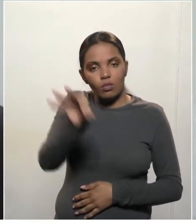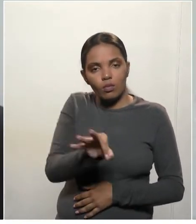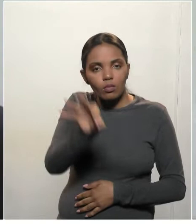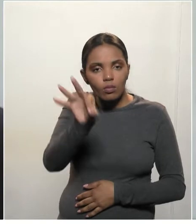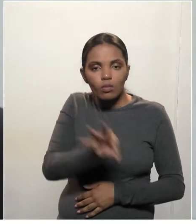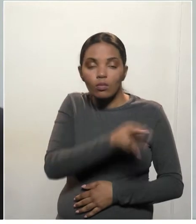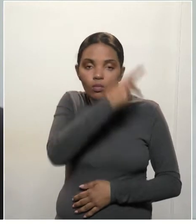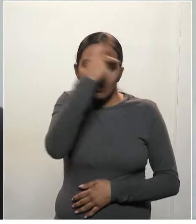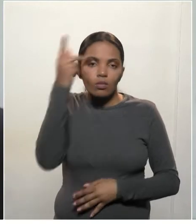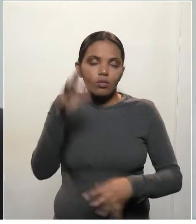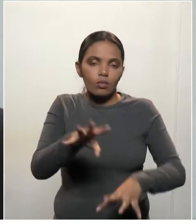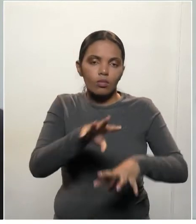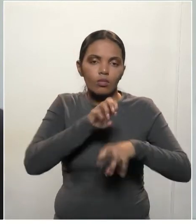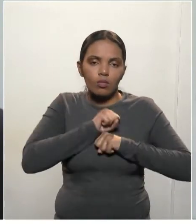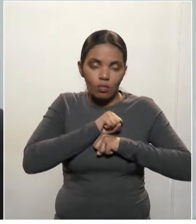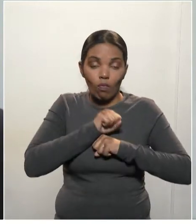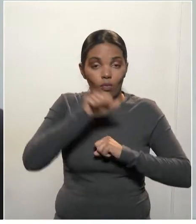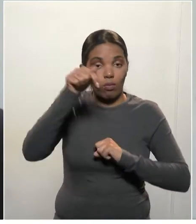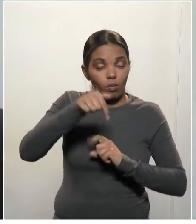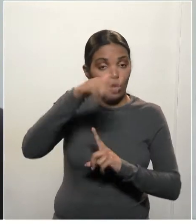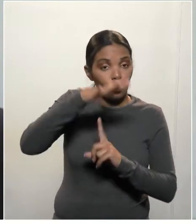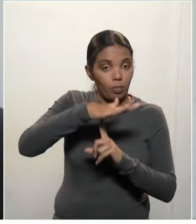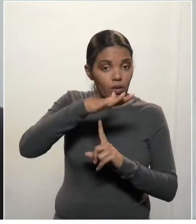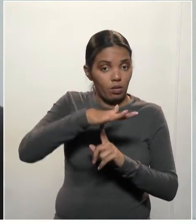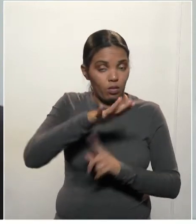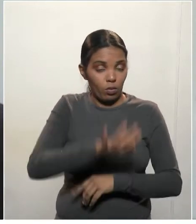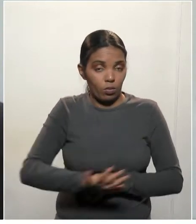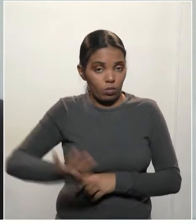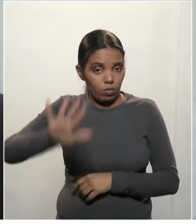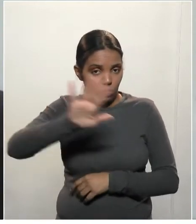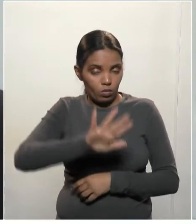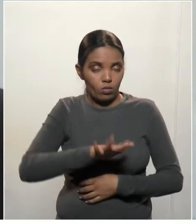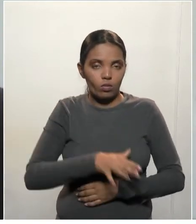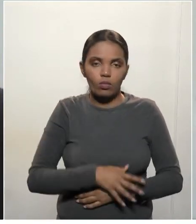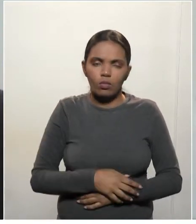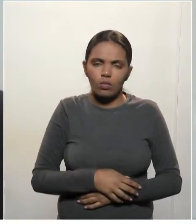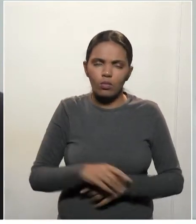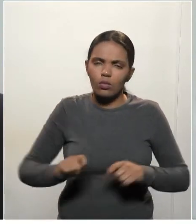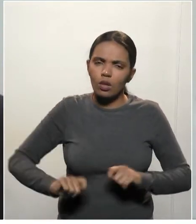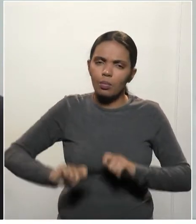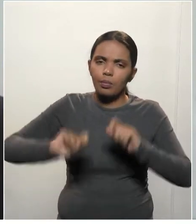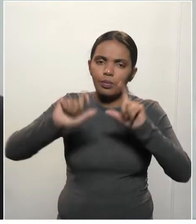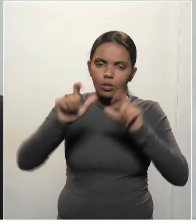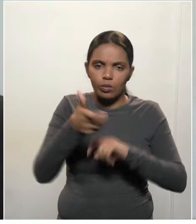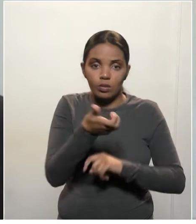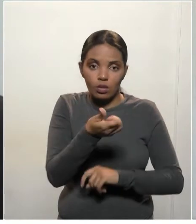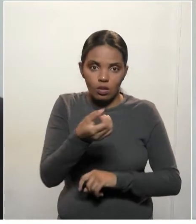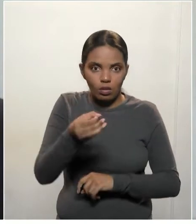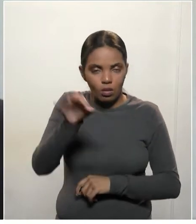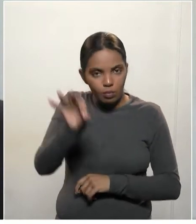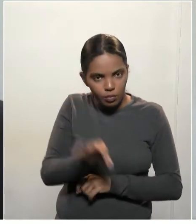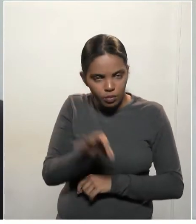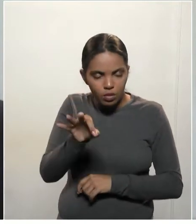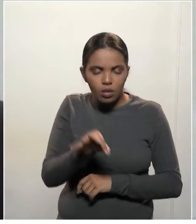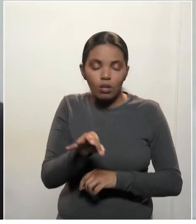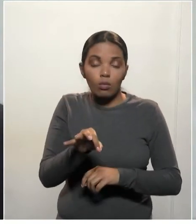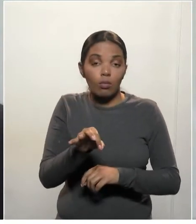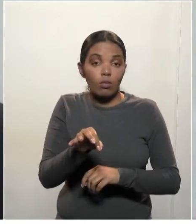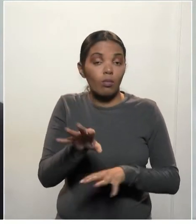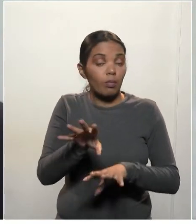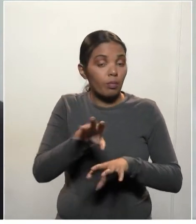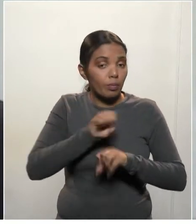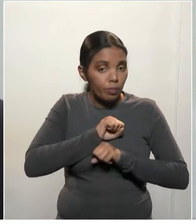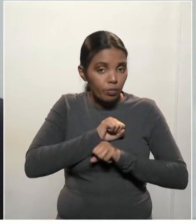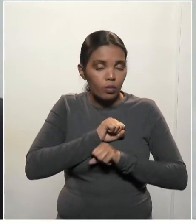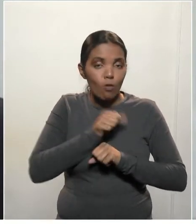de infectados pelo Covid-19 no Paraná. Esse aumento também se verifica